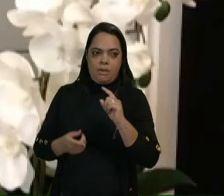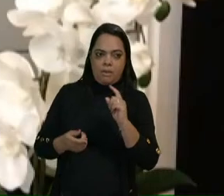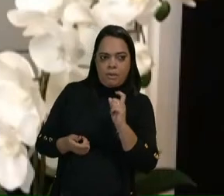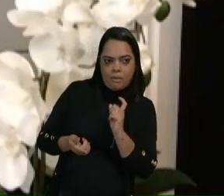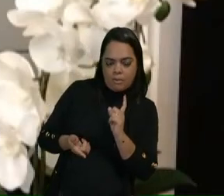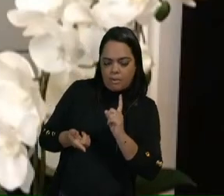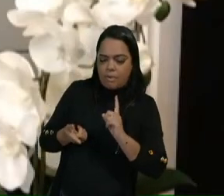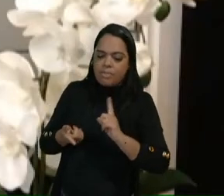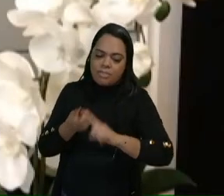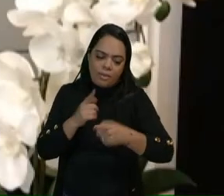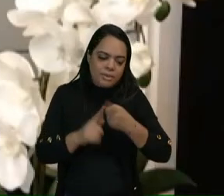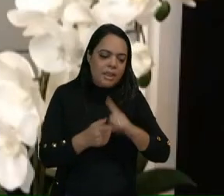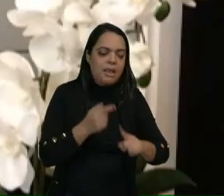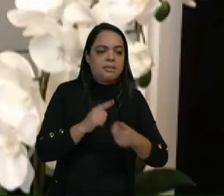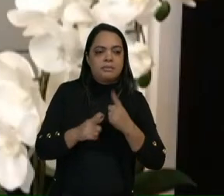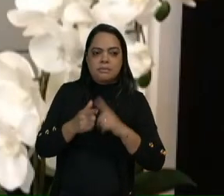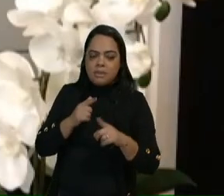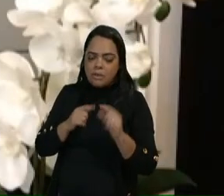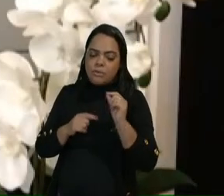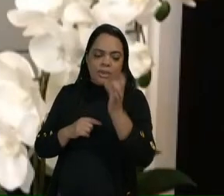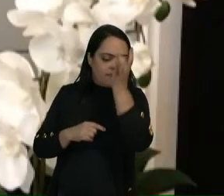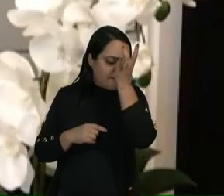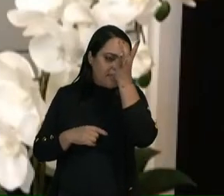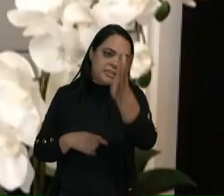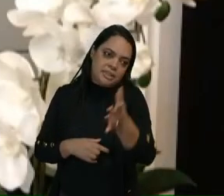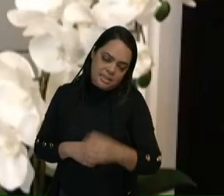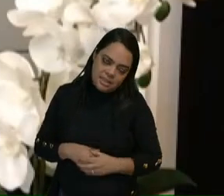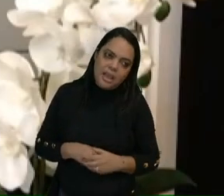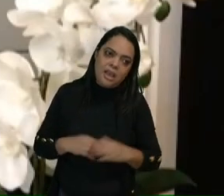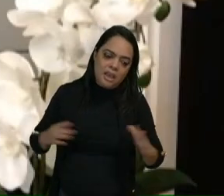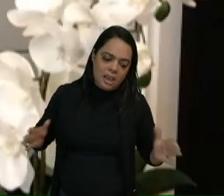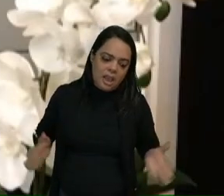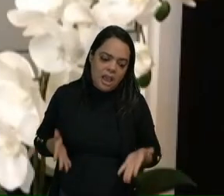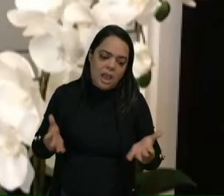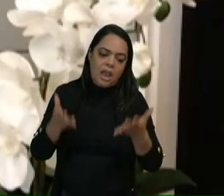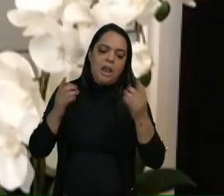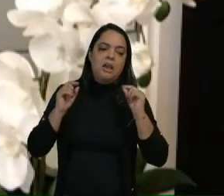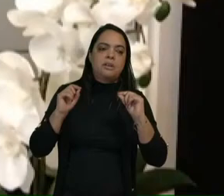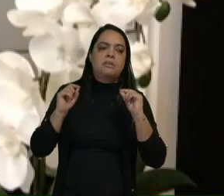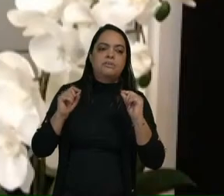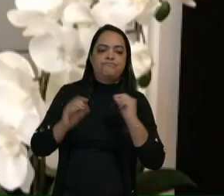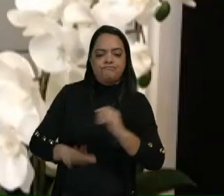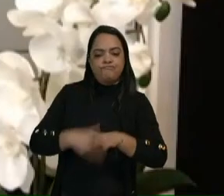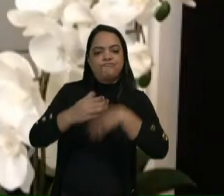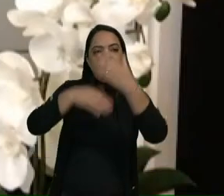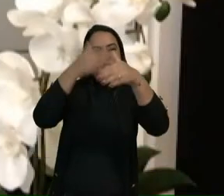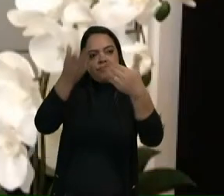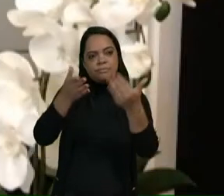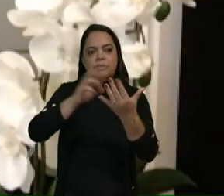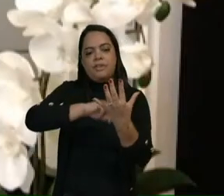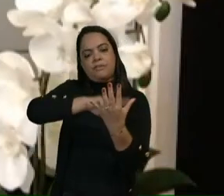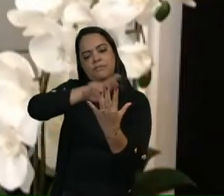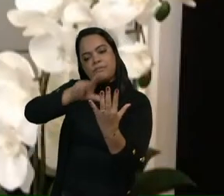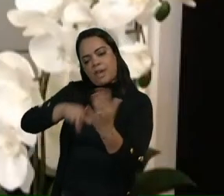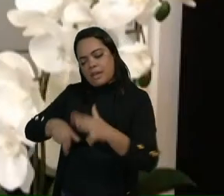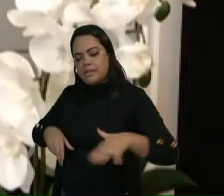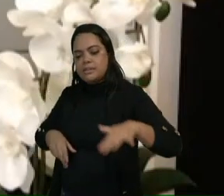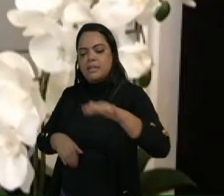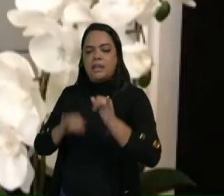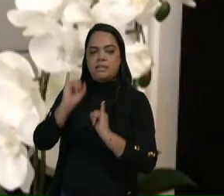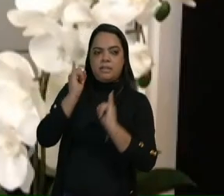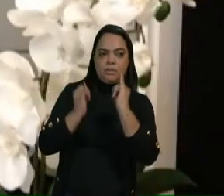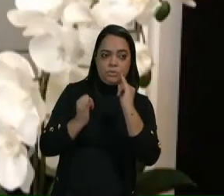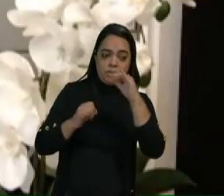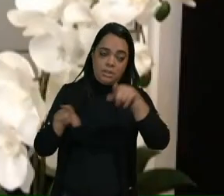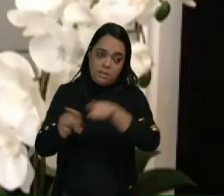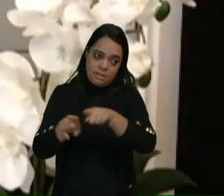inovadoras, isso facilitará certamente a promoção e o desenvolvimento de vários setores industriais, inclusive